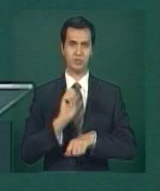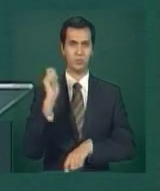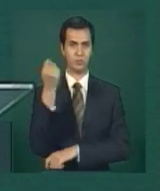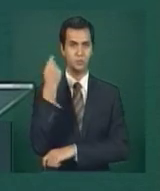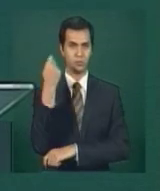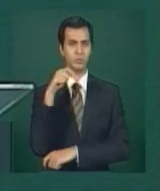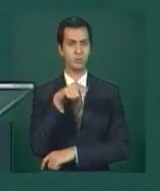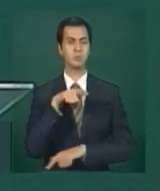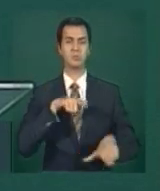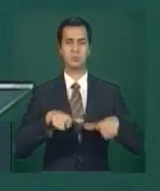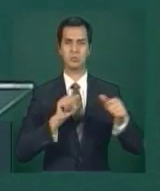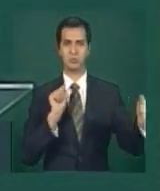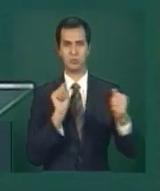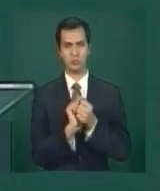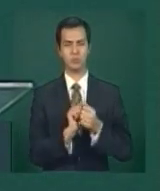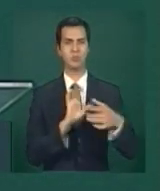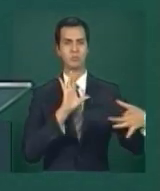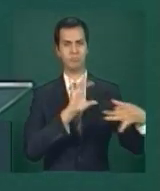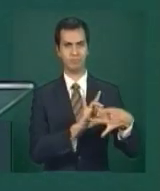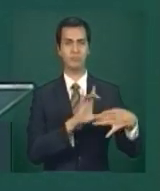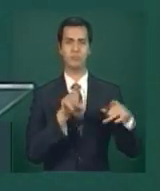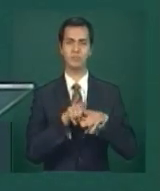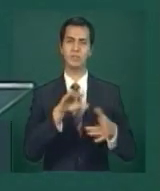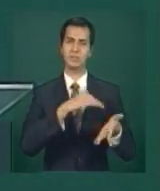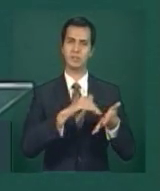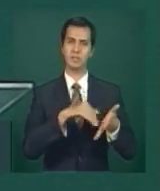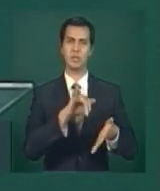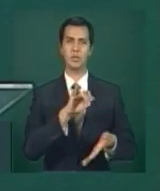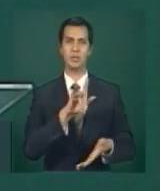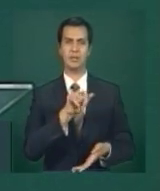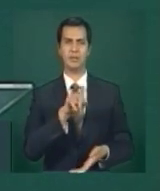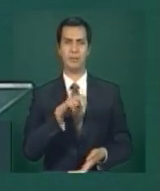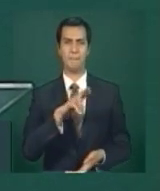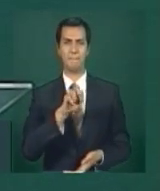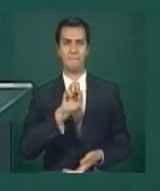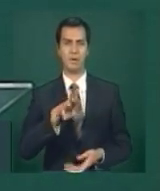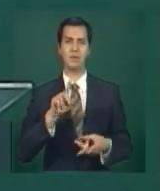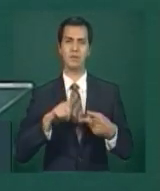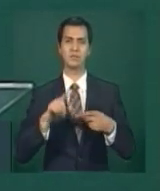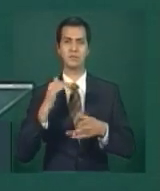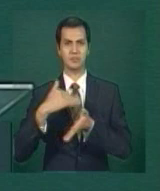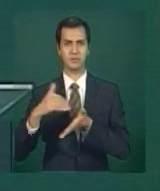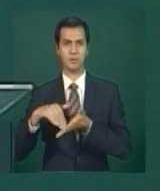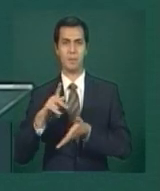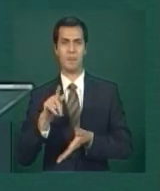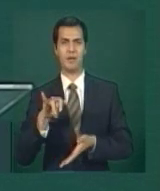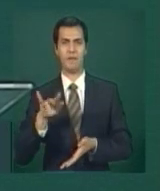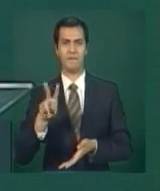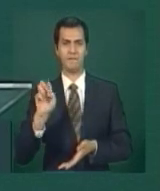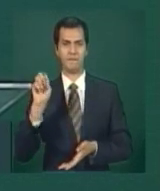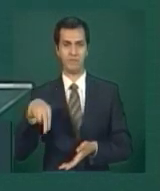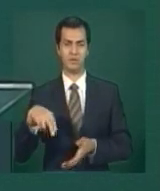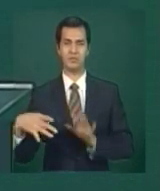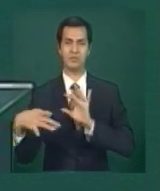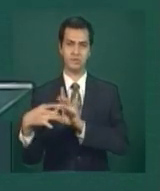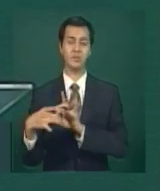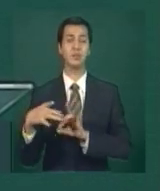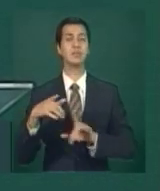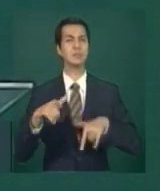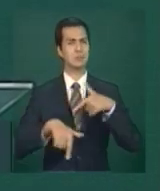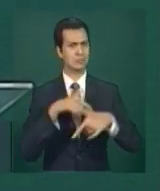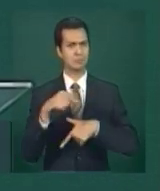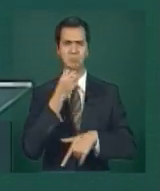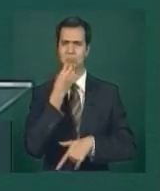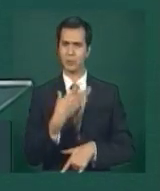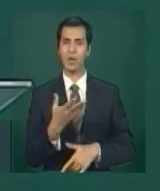Tanto a equipe do secretário Mainá quanto do secretário Pavan trabalharam intensamente e nós vamos ter, a partir do Rio Grande